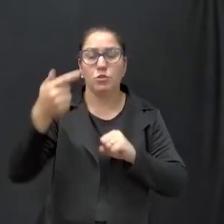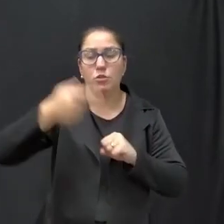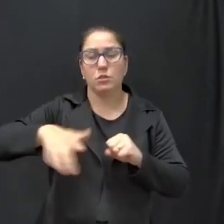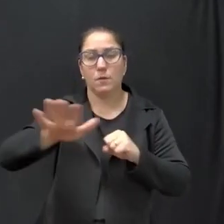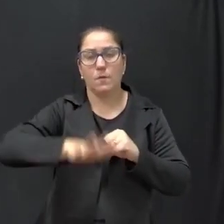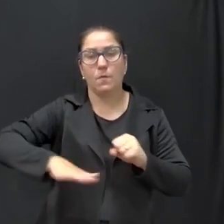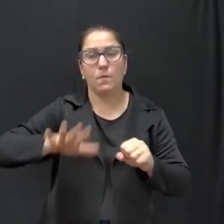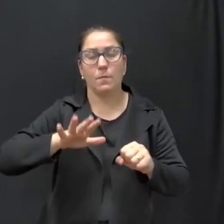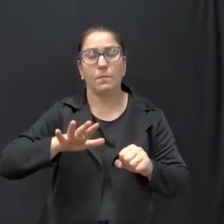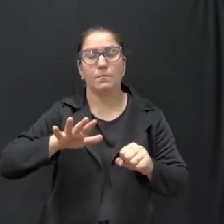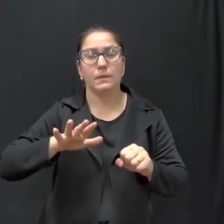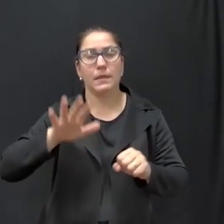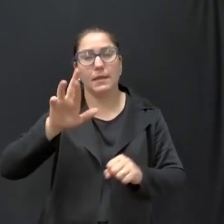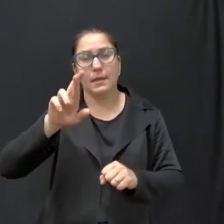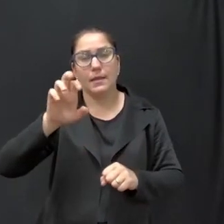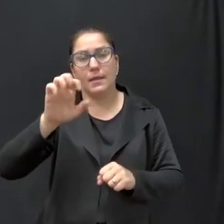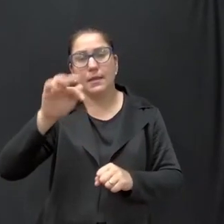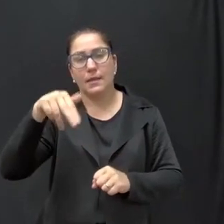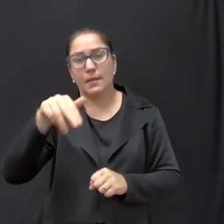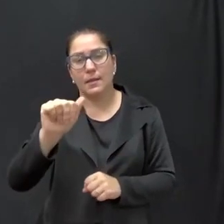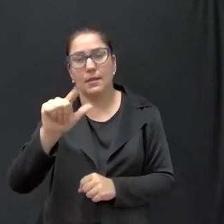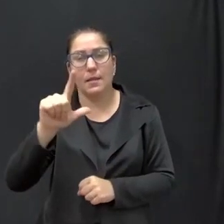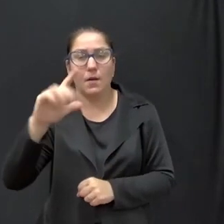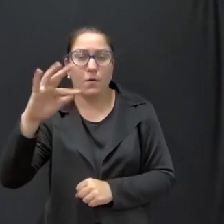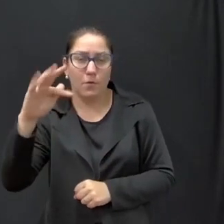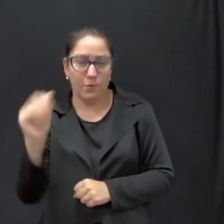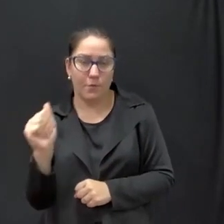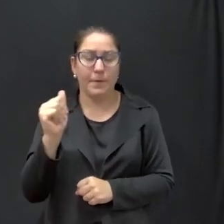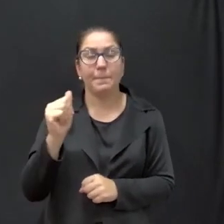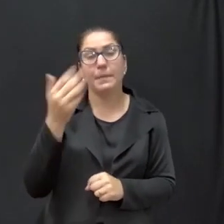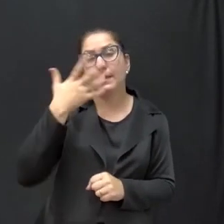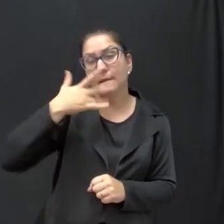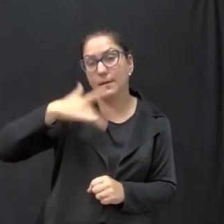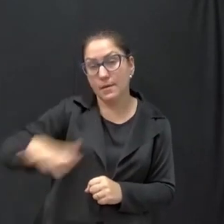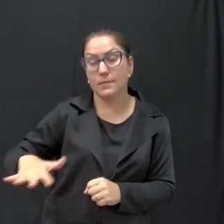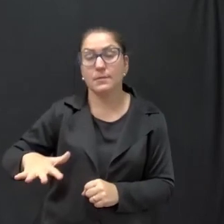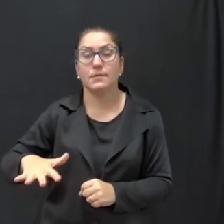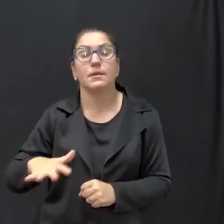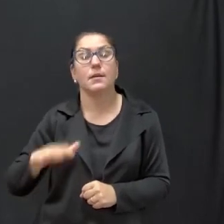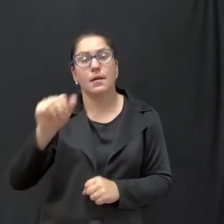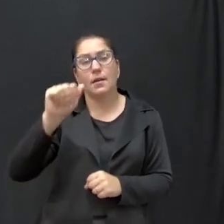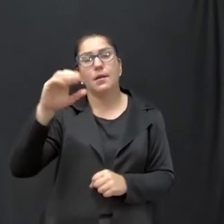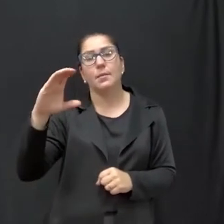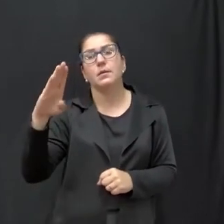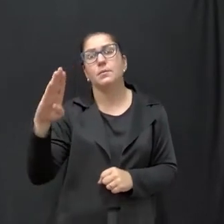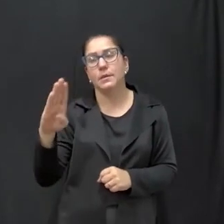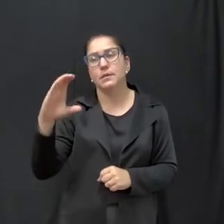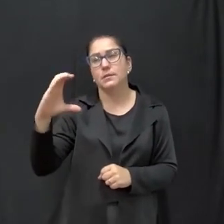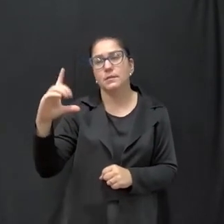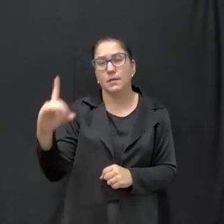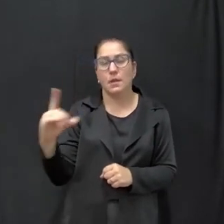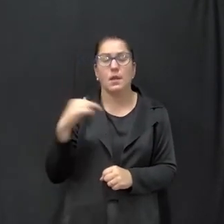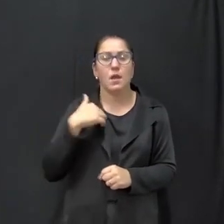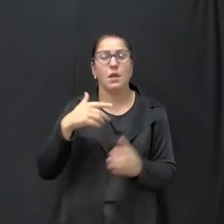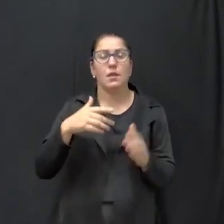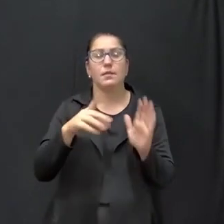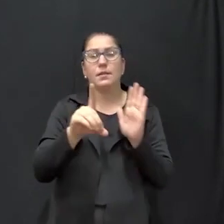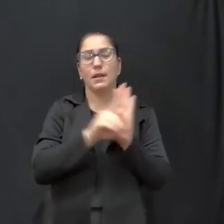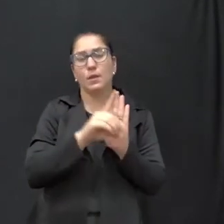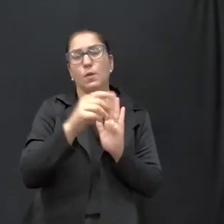Mobilização, Renalfa, do Compromisso Nacional à Criança Alfabetizada, instruída no decreto 11